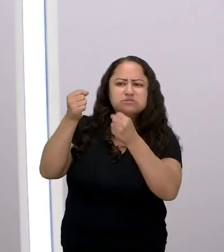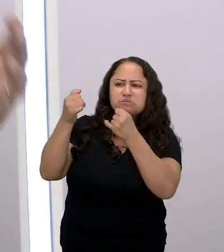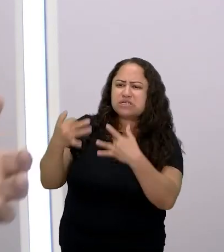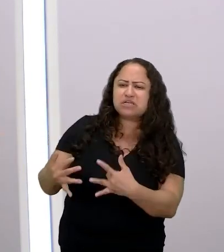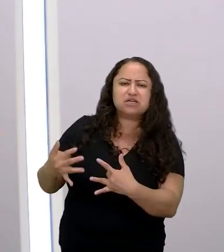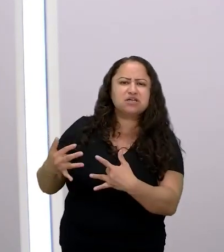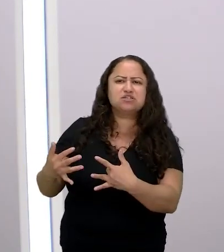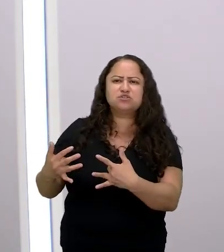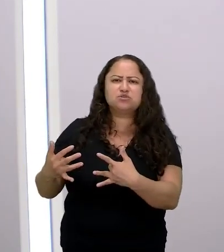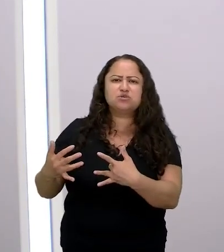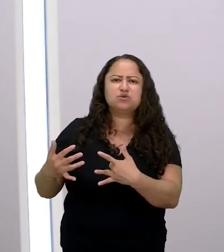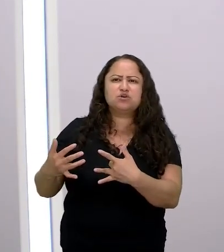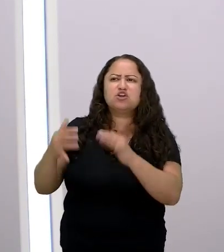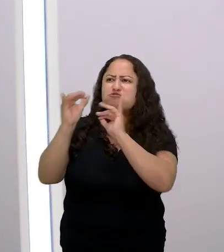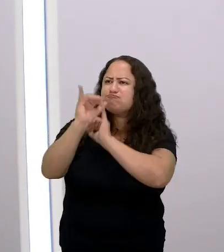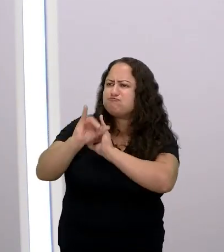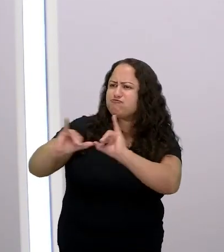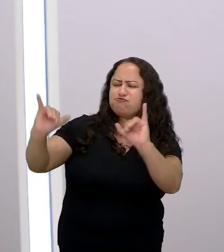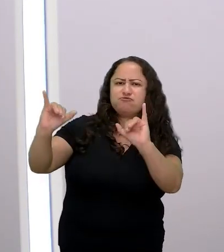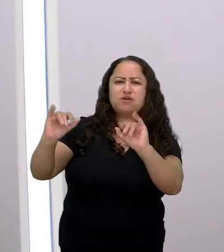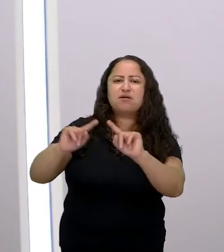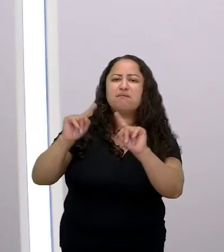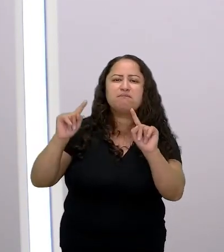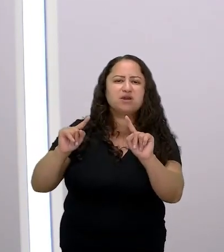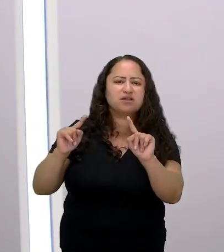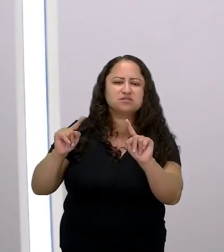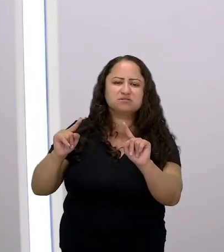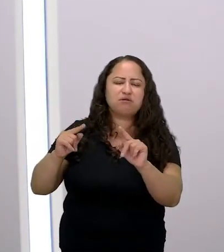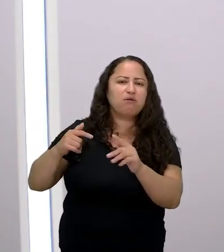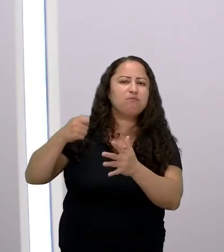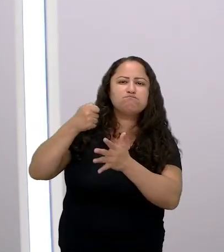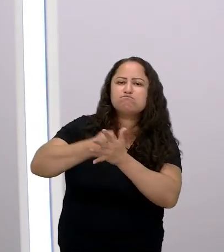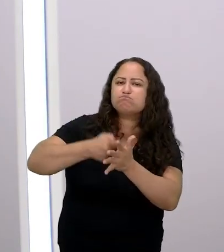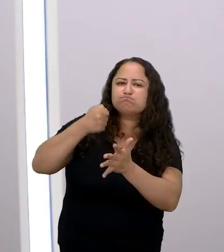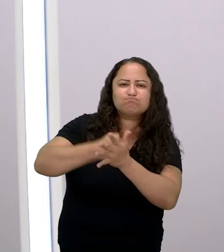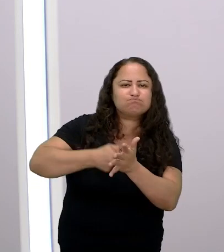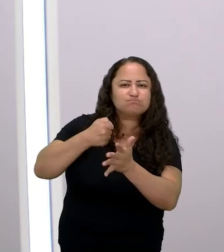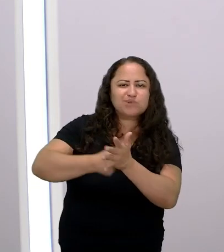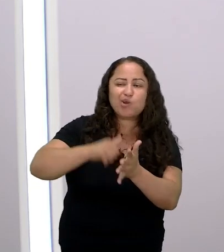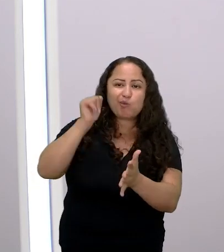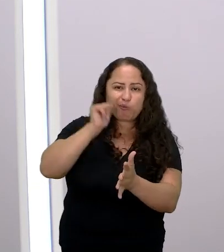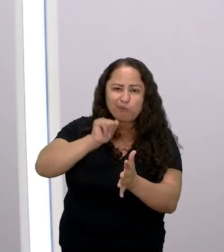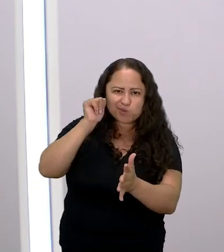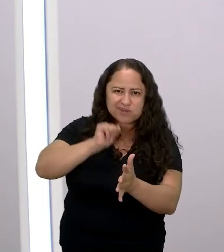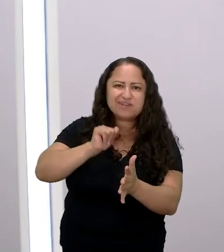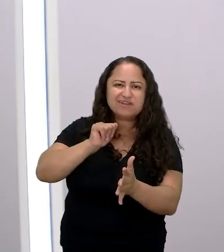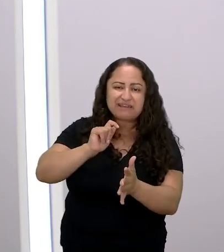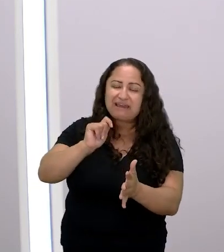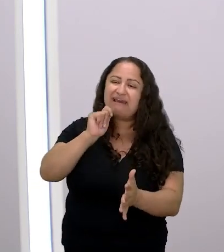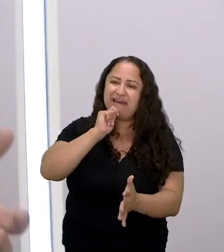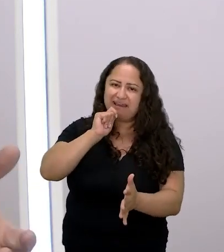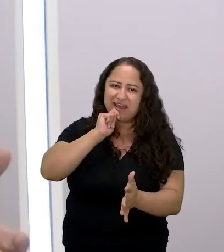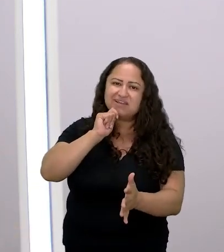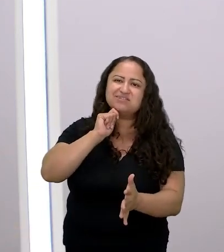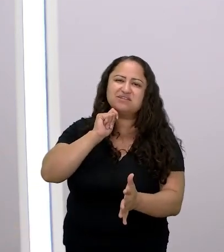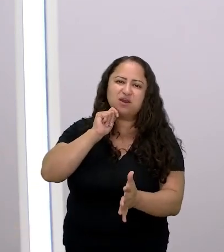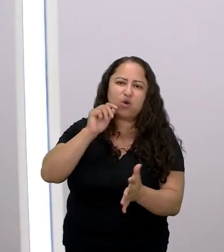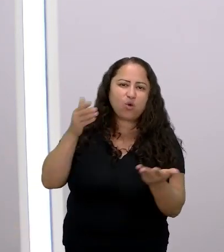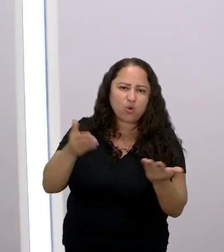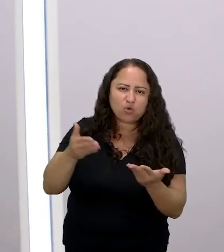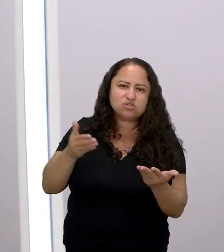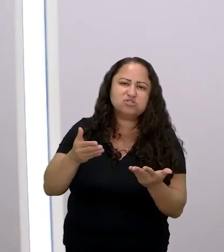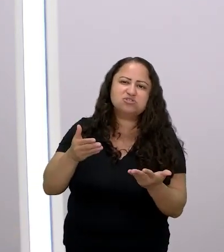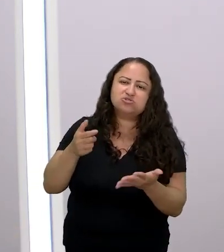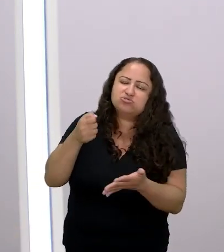gente divulgando mas é uma briga longa que vocês mulheres ainda é tão penando muito